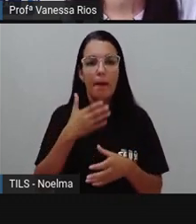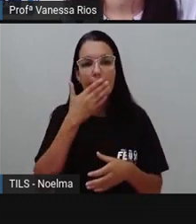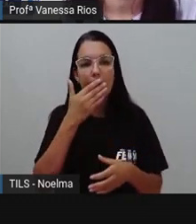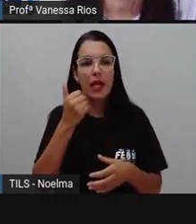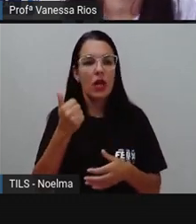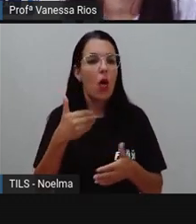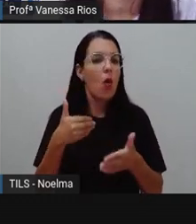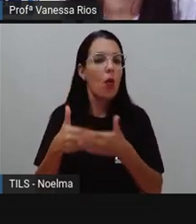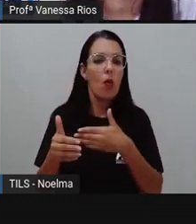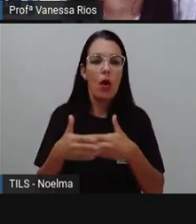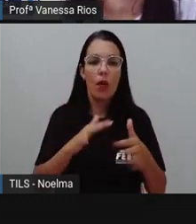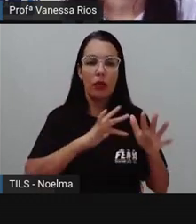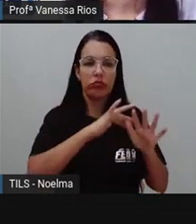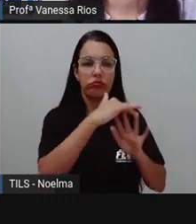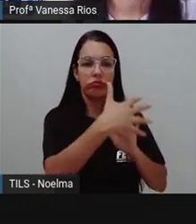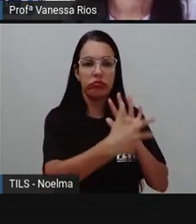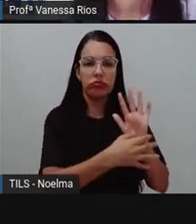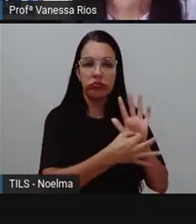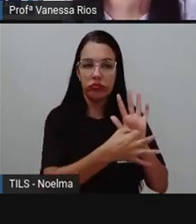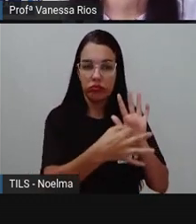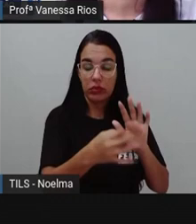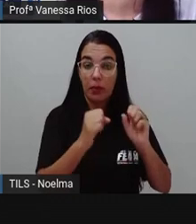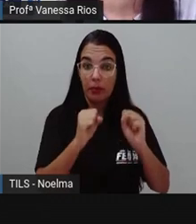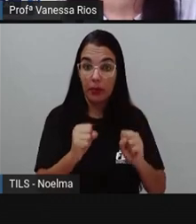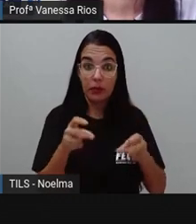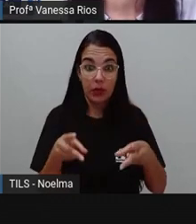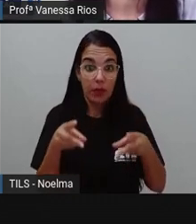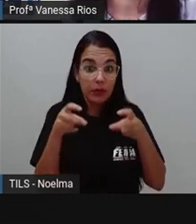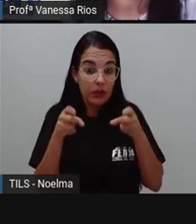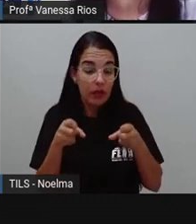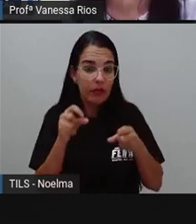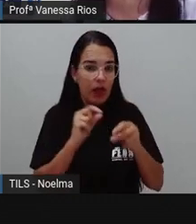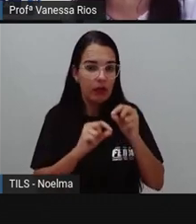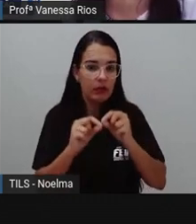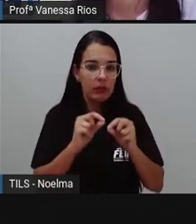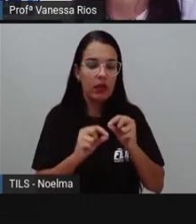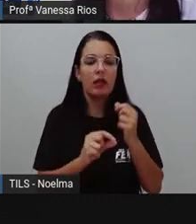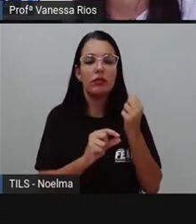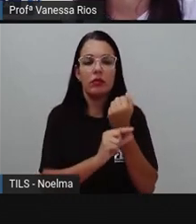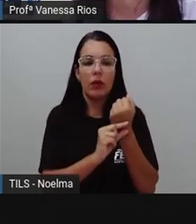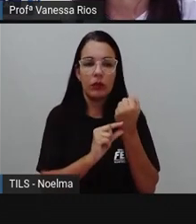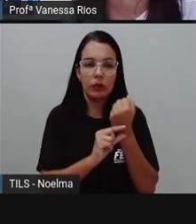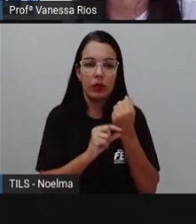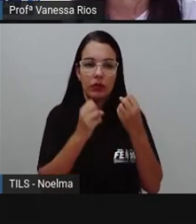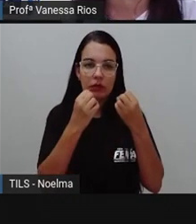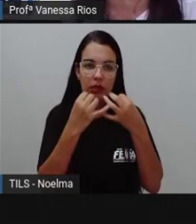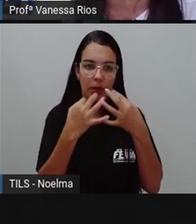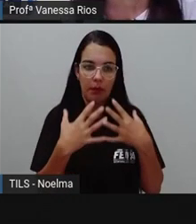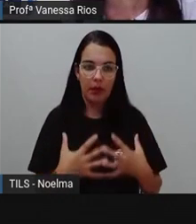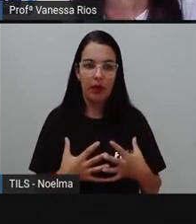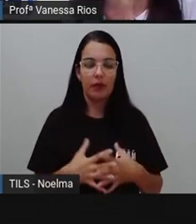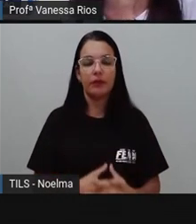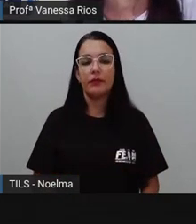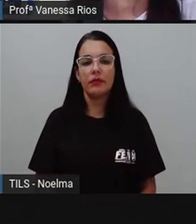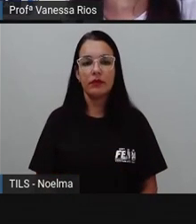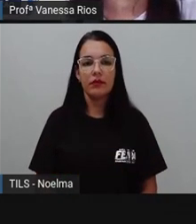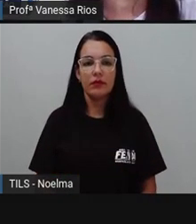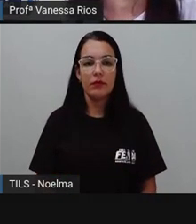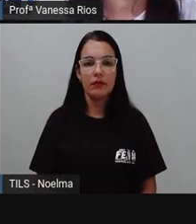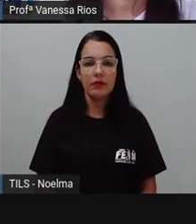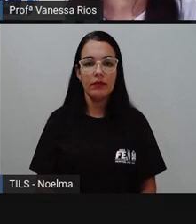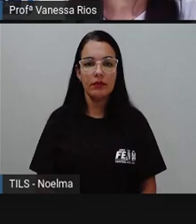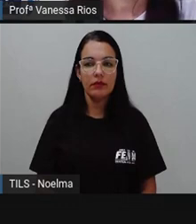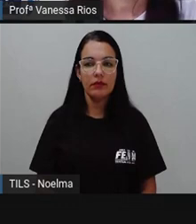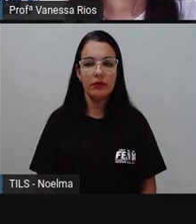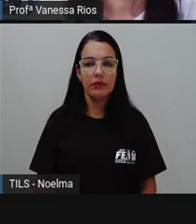qualquer resenha crítica. que a gente vai observar na resenha crítica que nós acabamos de ler. O que mais chama a